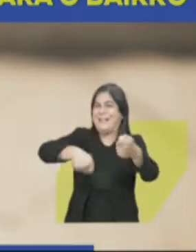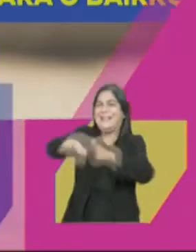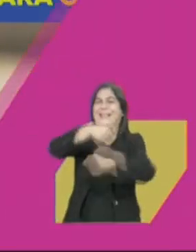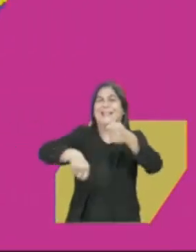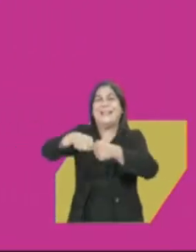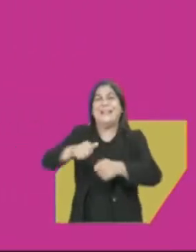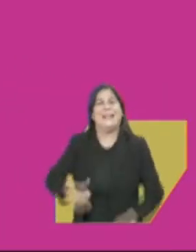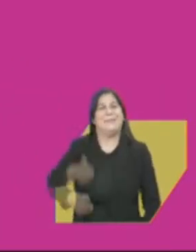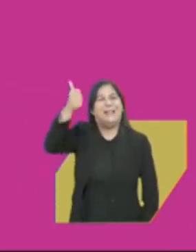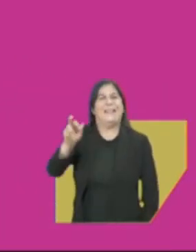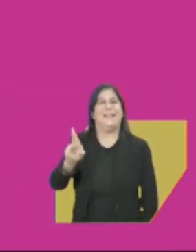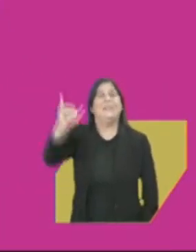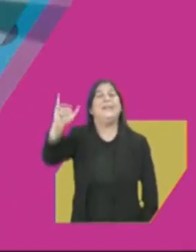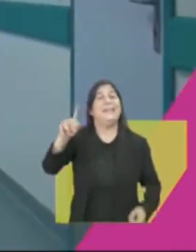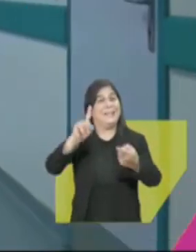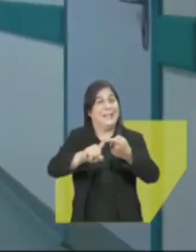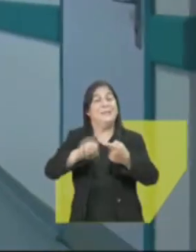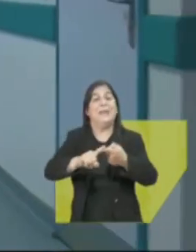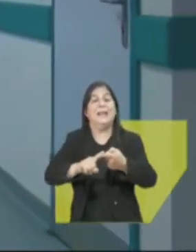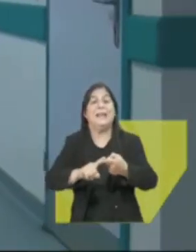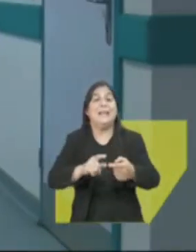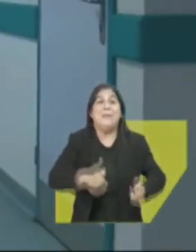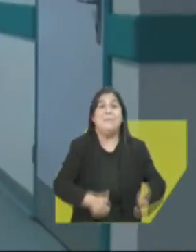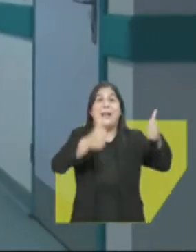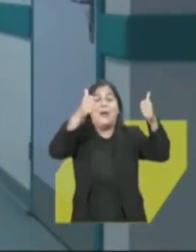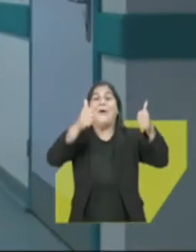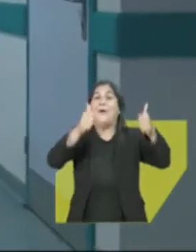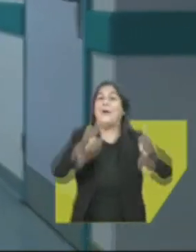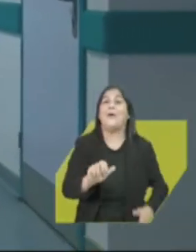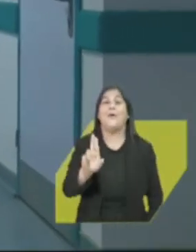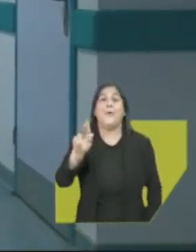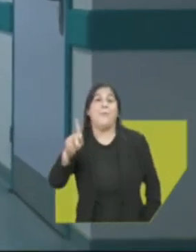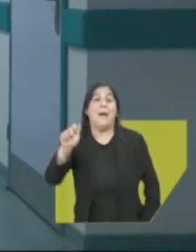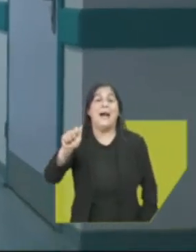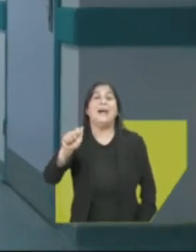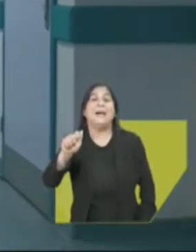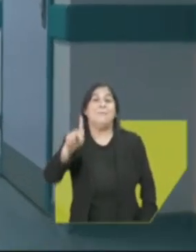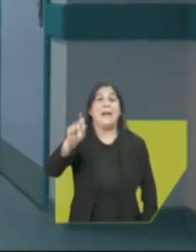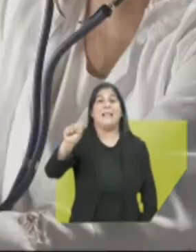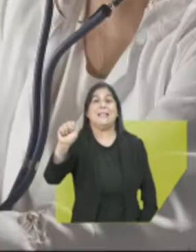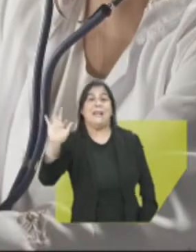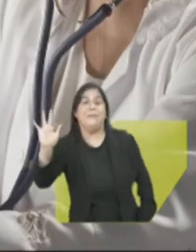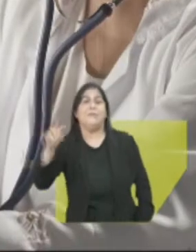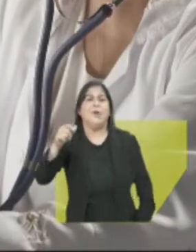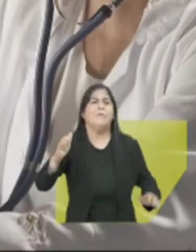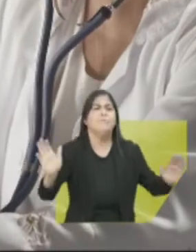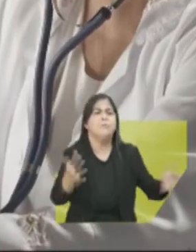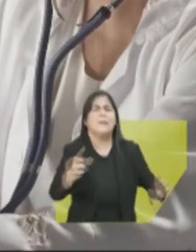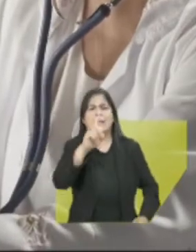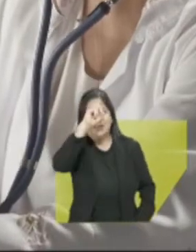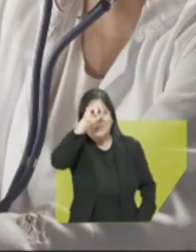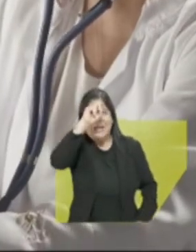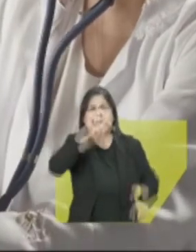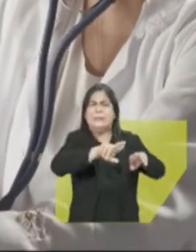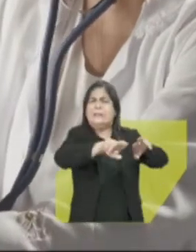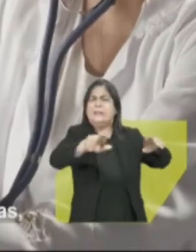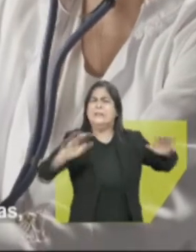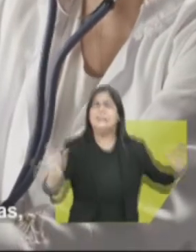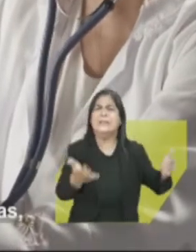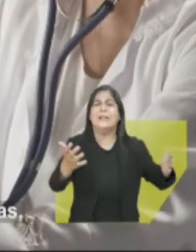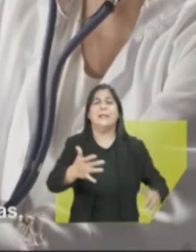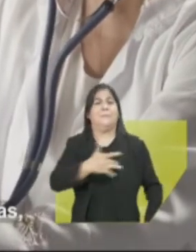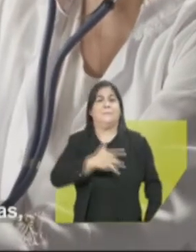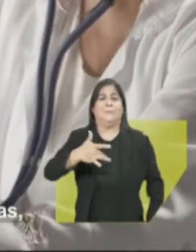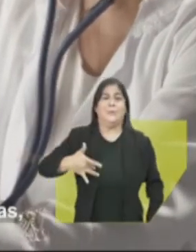comércio local. Rui ainda vai ampliar e melhorar as unidades básicas de saúde, além de contratar novos médicos,